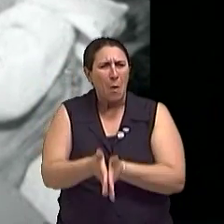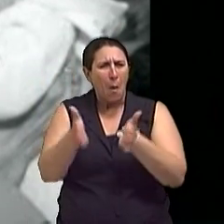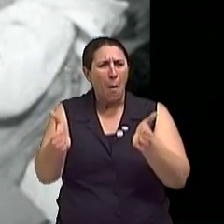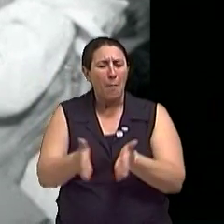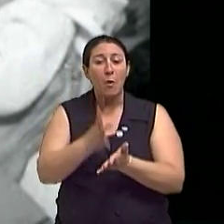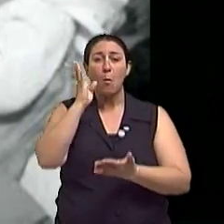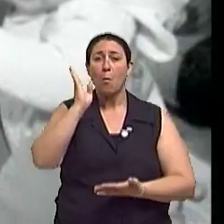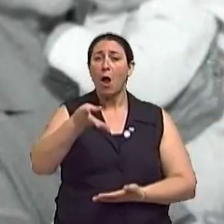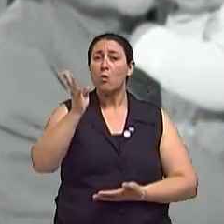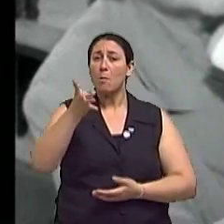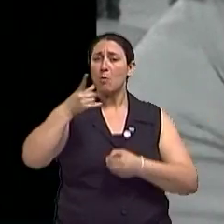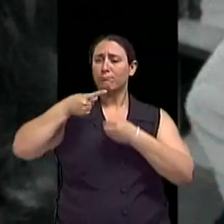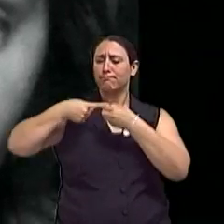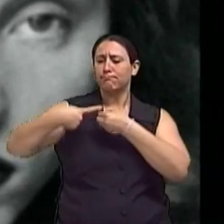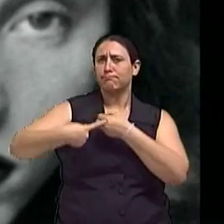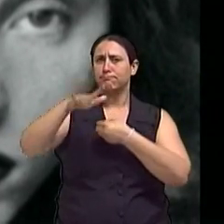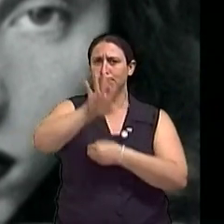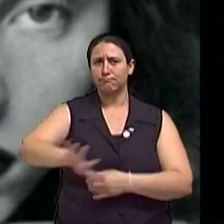brasileiros.